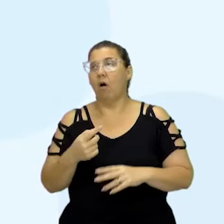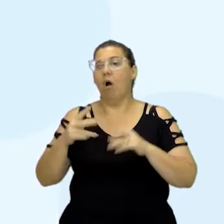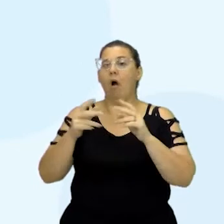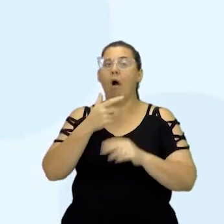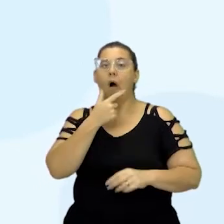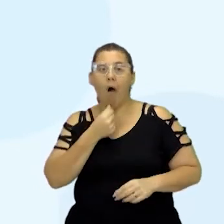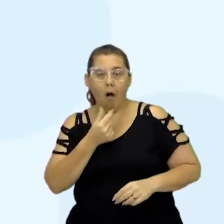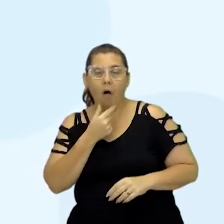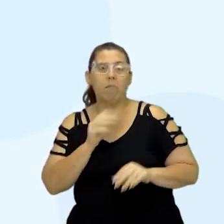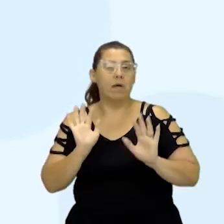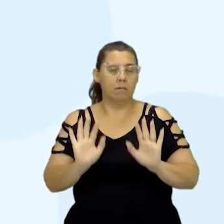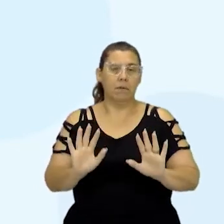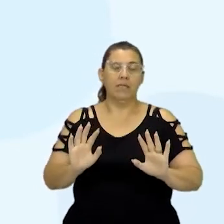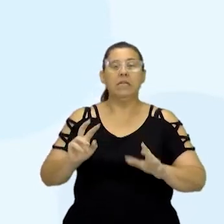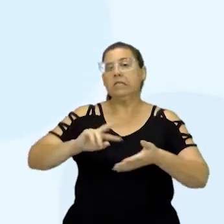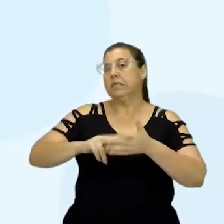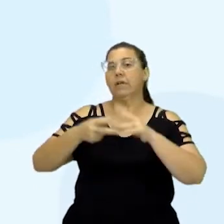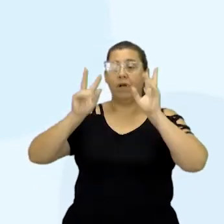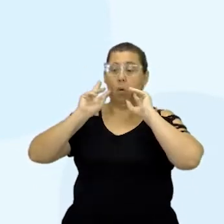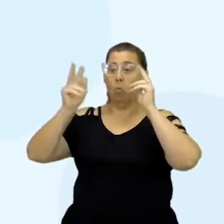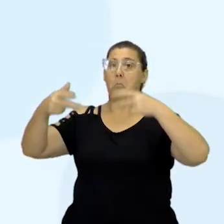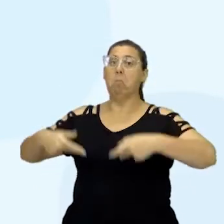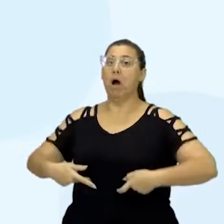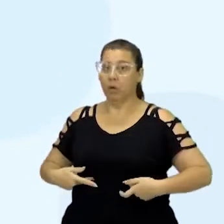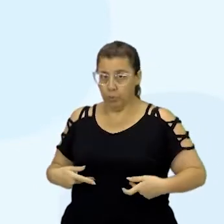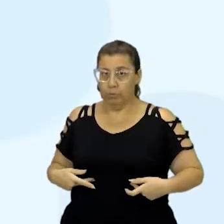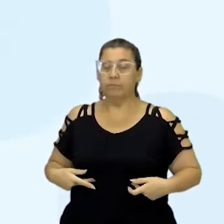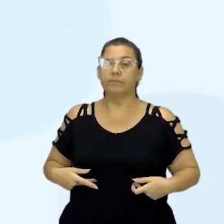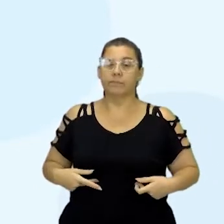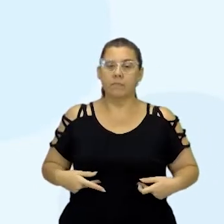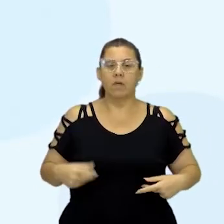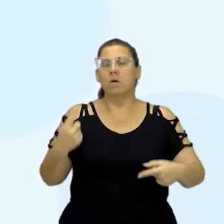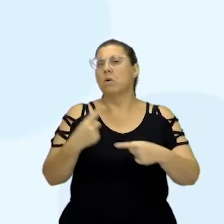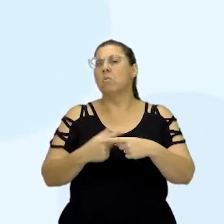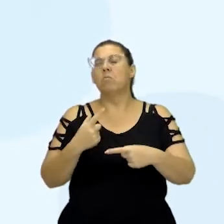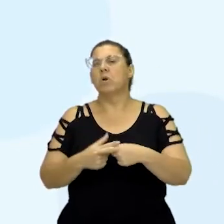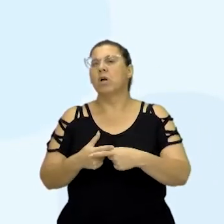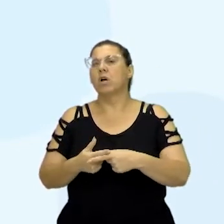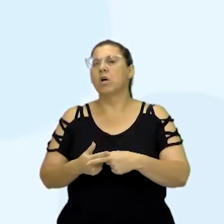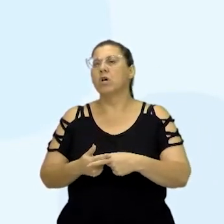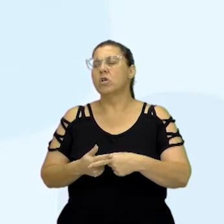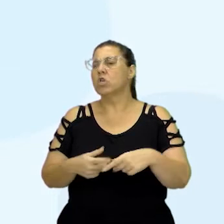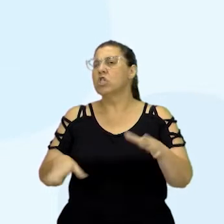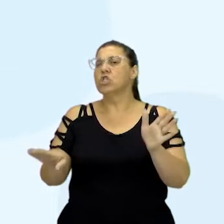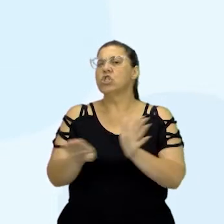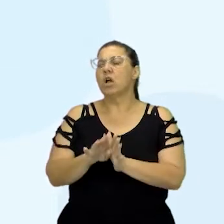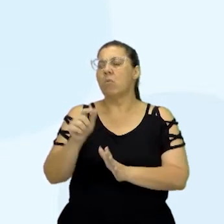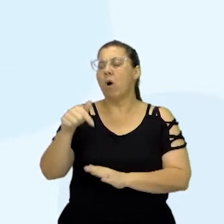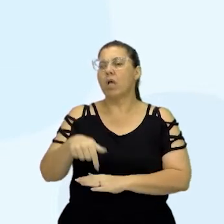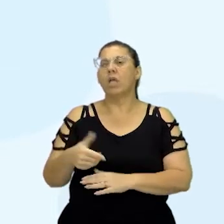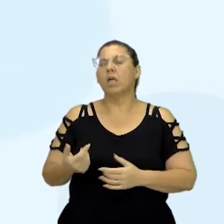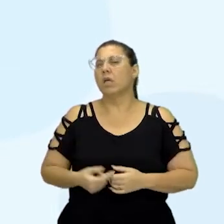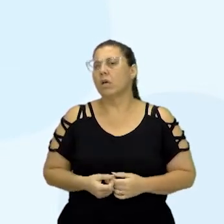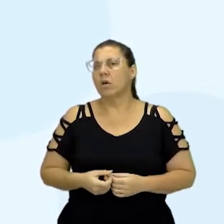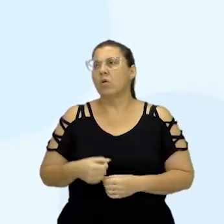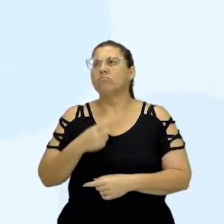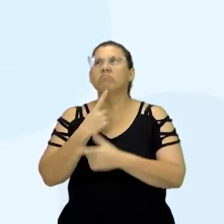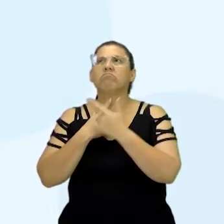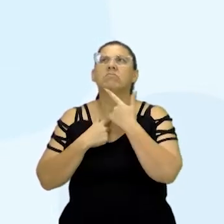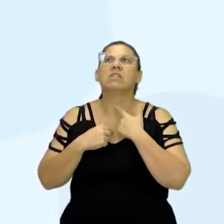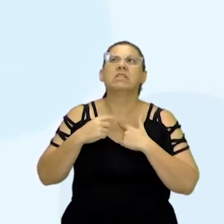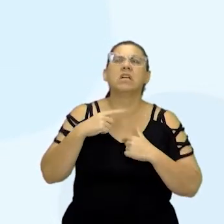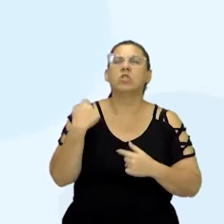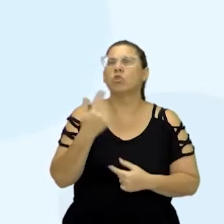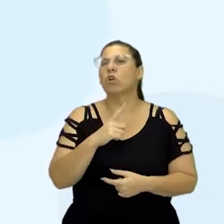de compreender o homem, mas é para compreender o ser humano, né? Por que chegamos até aqui? Quais são as nossas ambições, né? O que nos